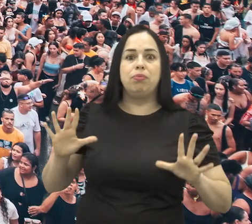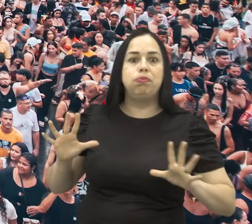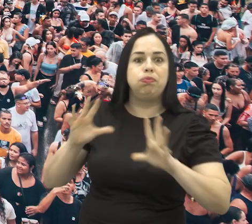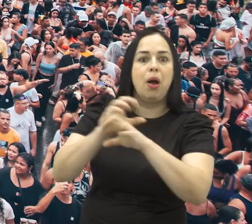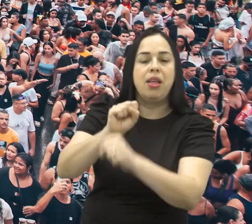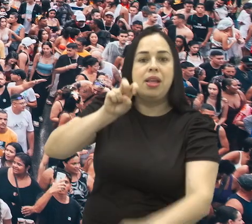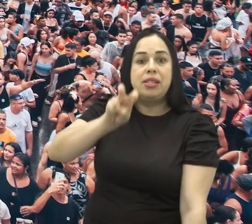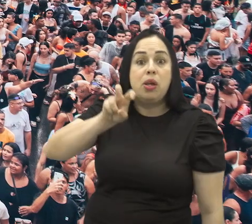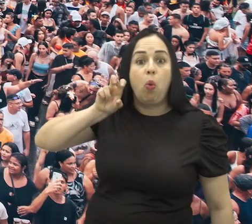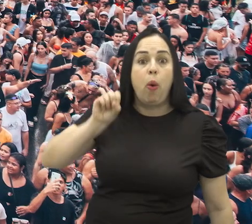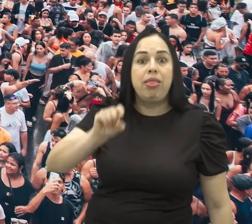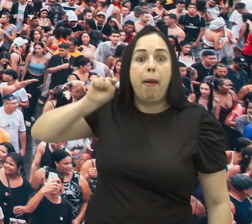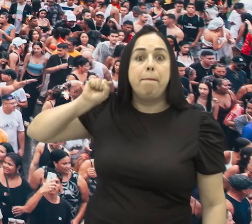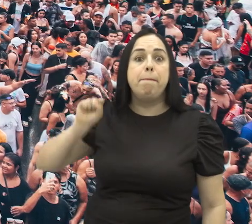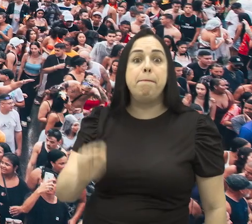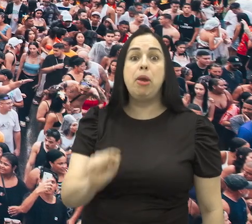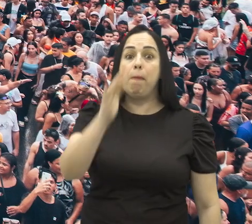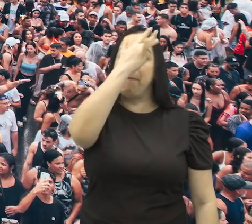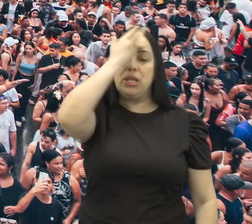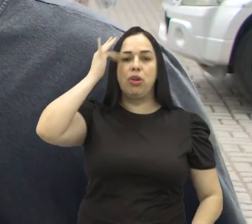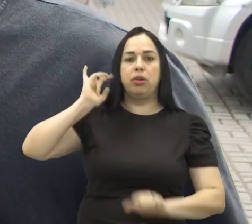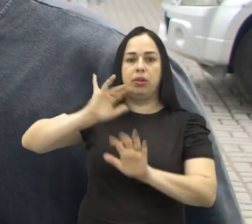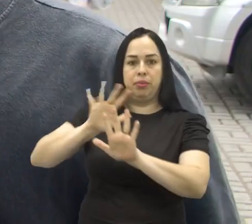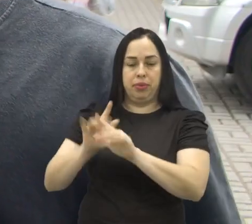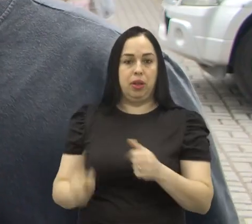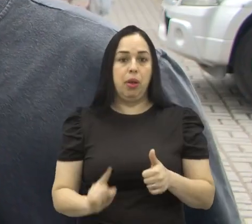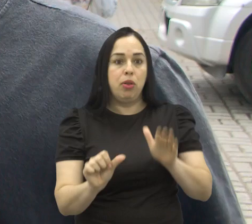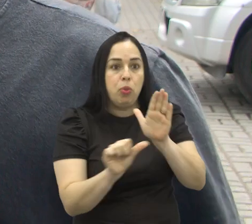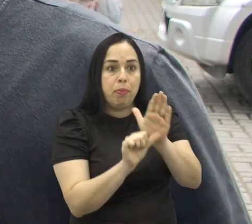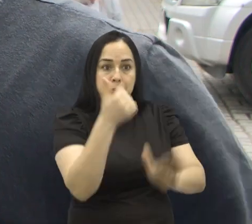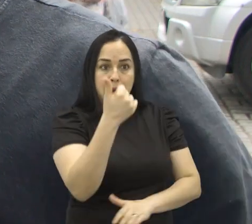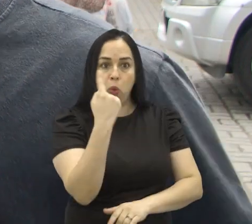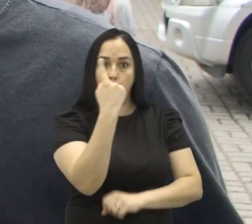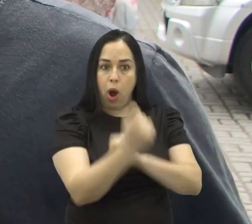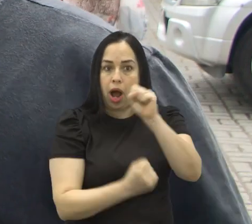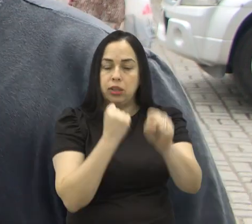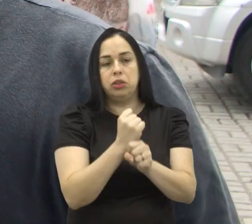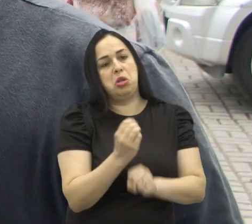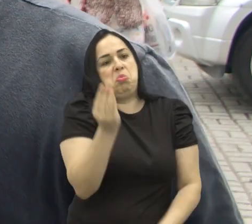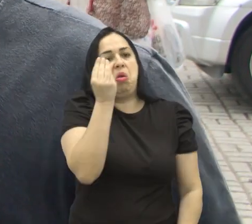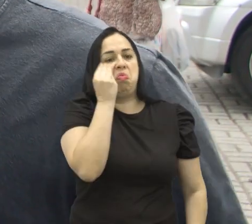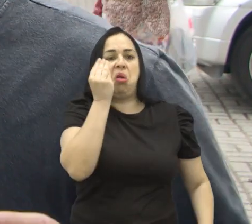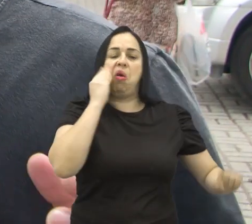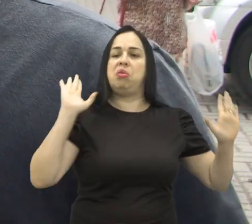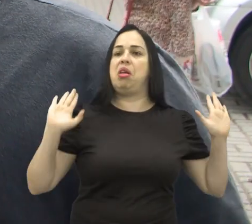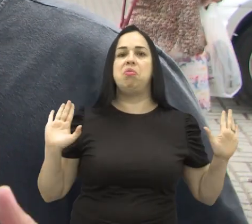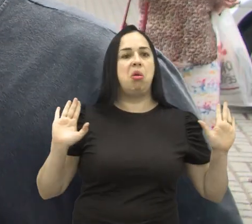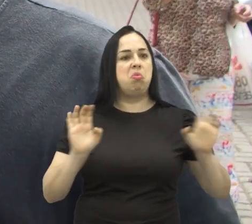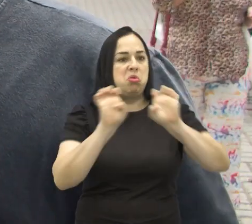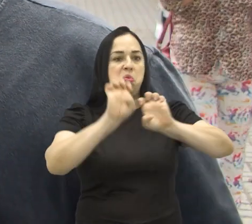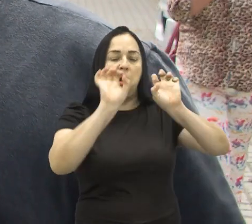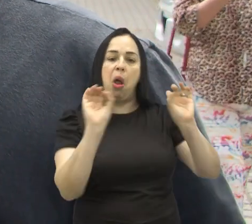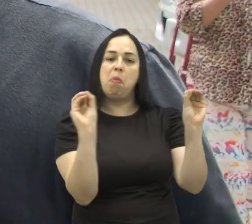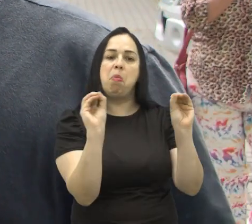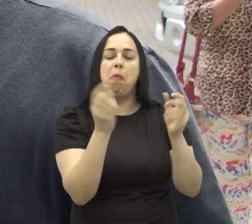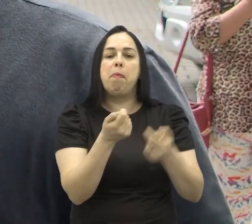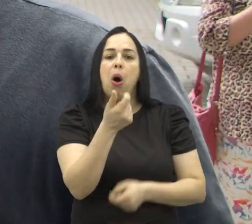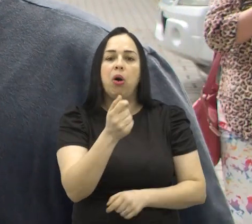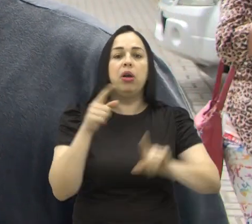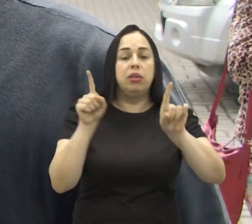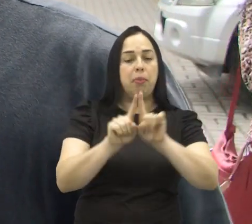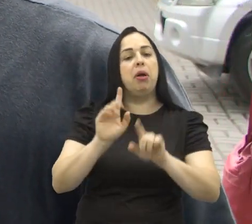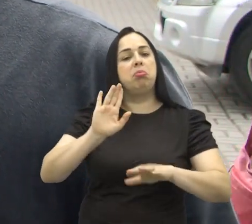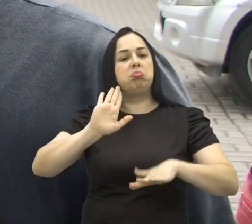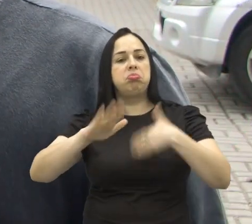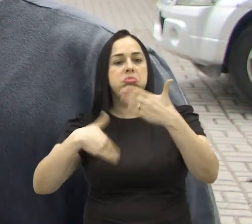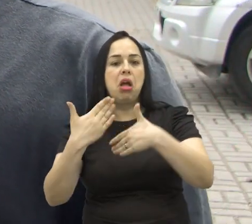reuniu mais de 50 mil foliões. No primeiro ano, gente fez mais no peito, assim mesmo, sem muita estrutura. Depois, gente foi